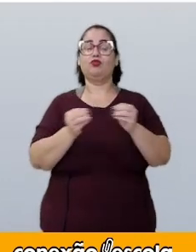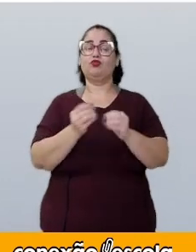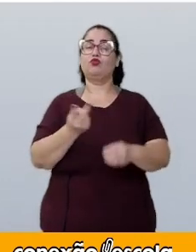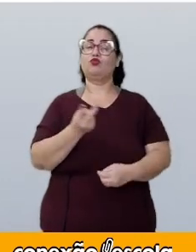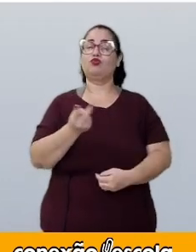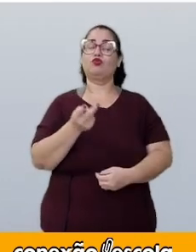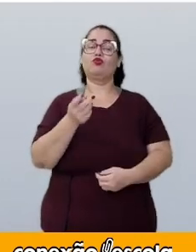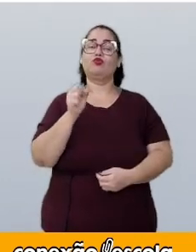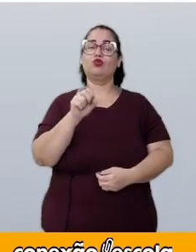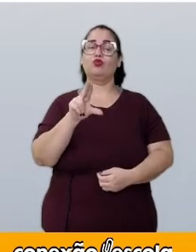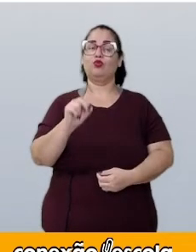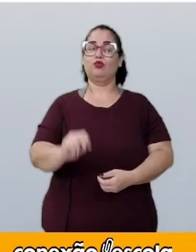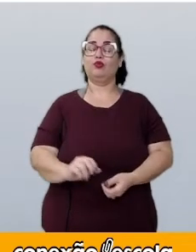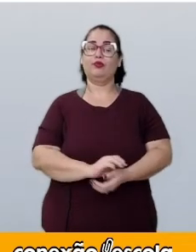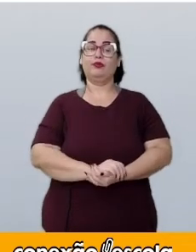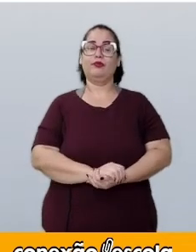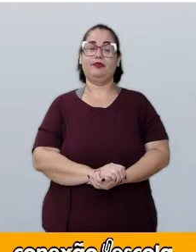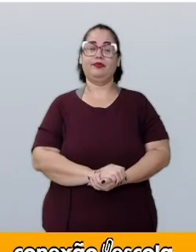sucos.